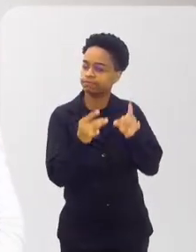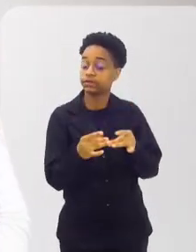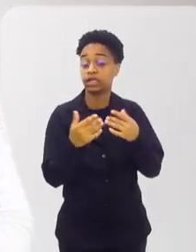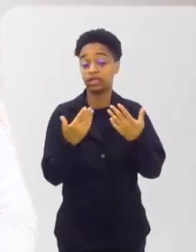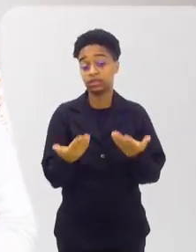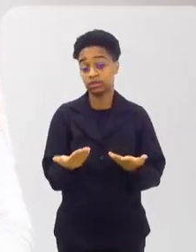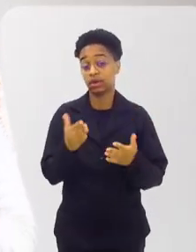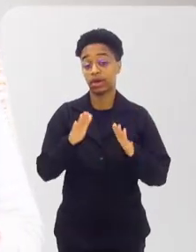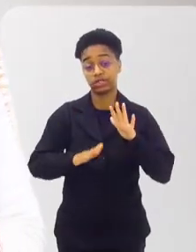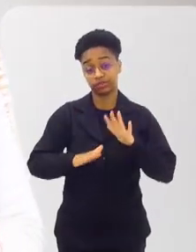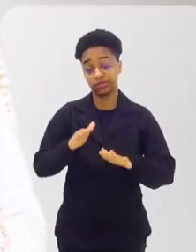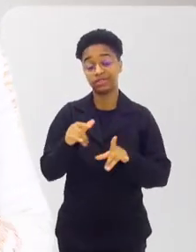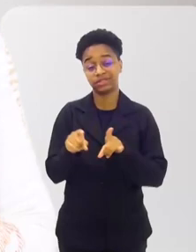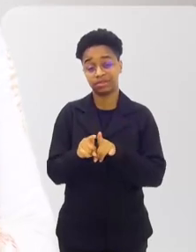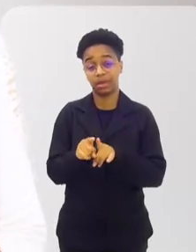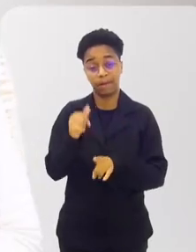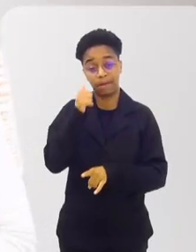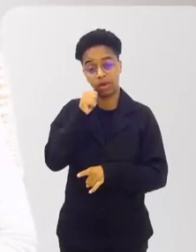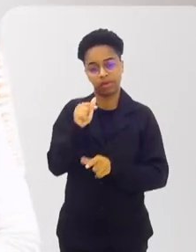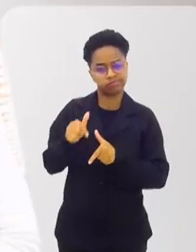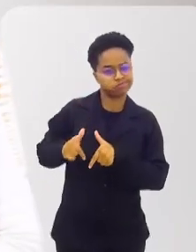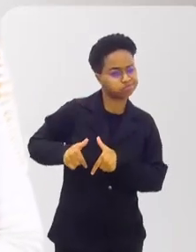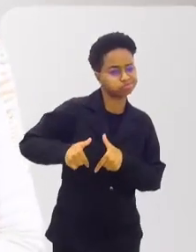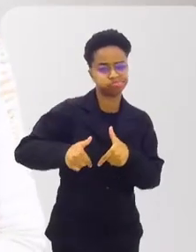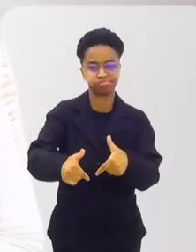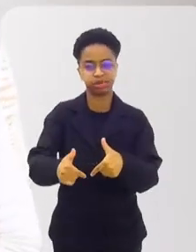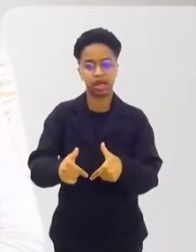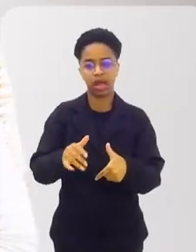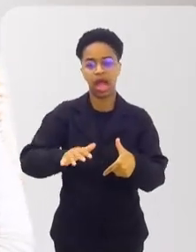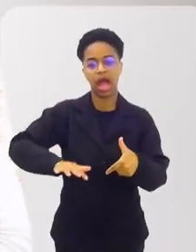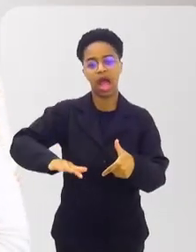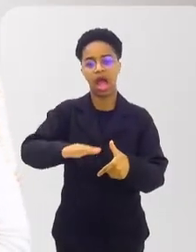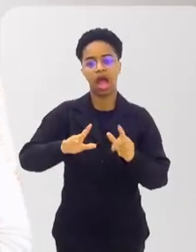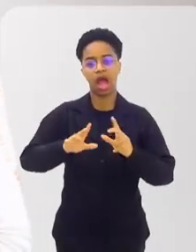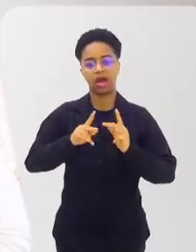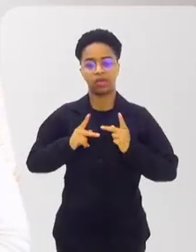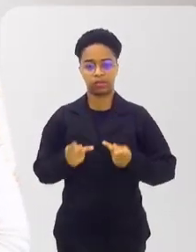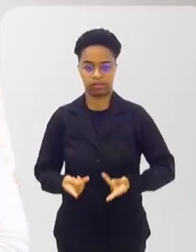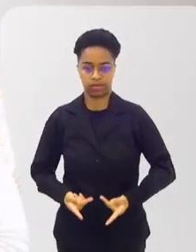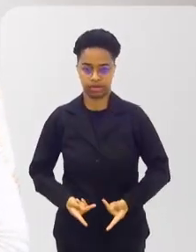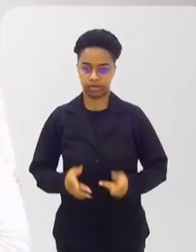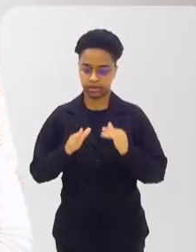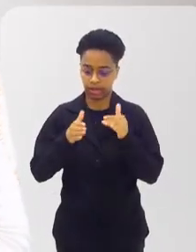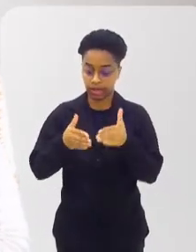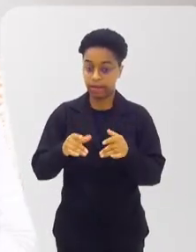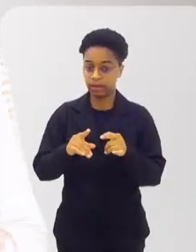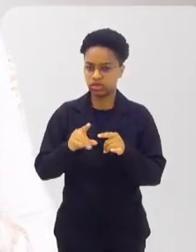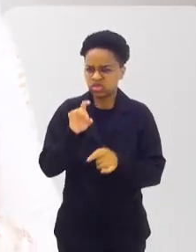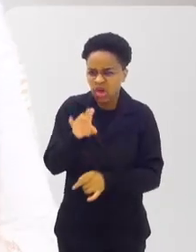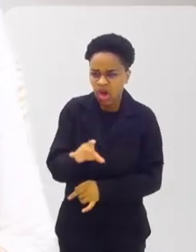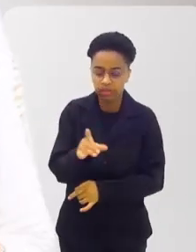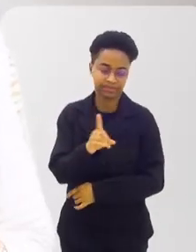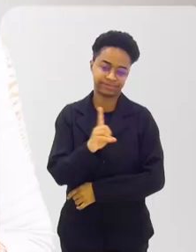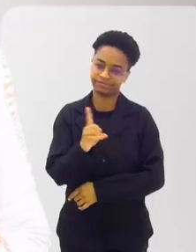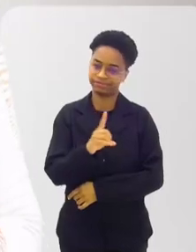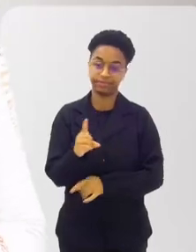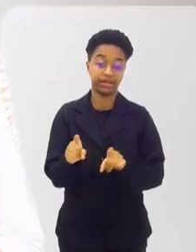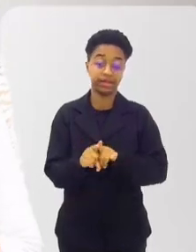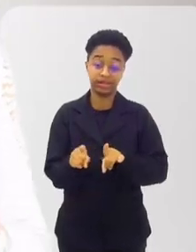específico e, portanto, elas, muitas vezes, estão na linha de frente das causas humanitárias. Mas não só